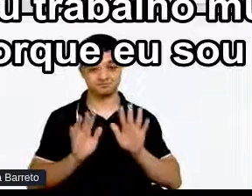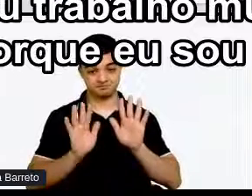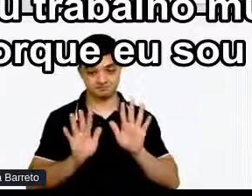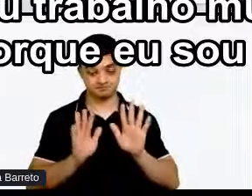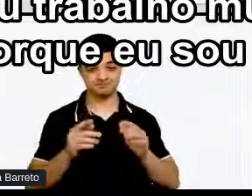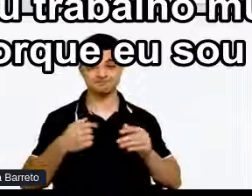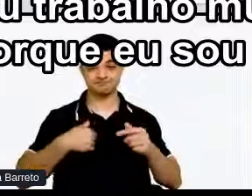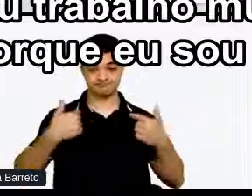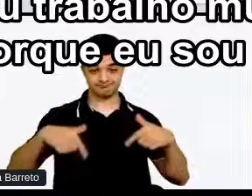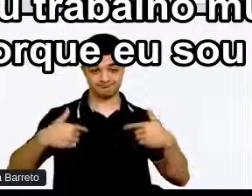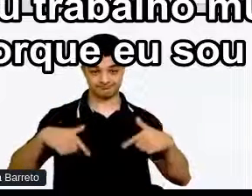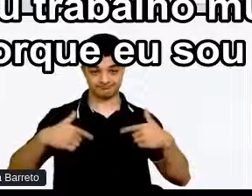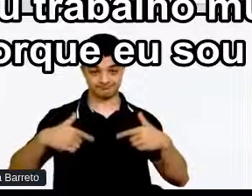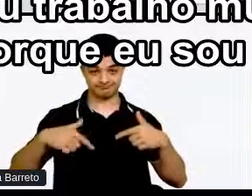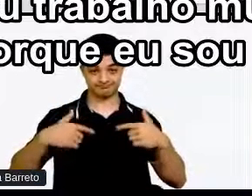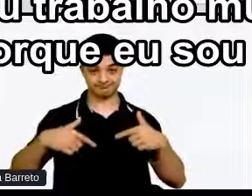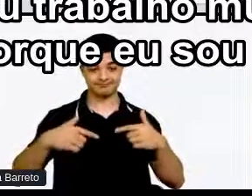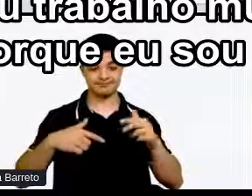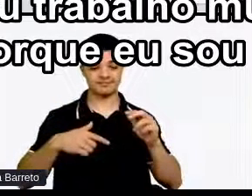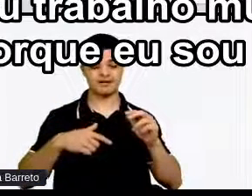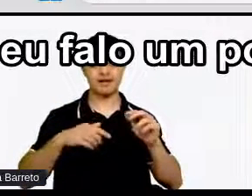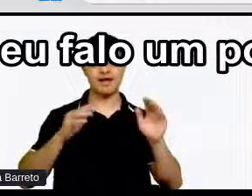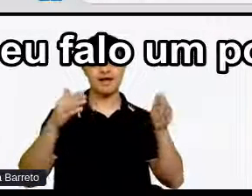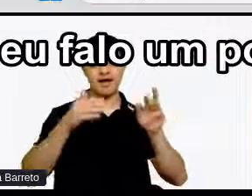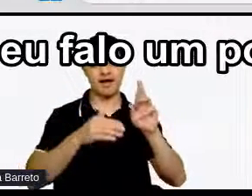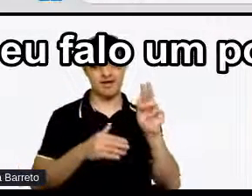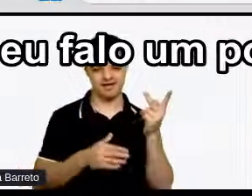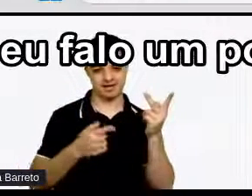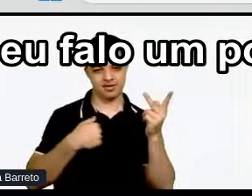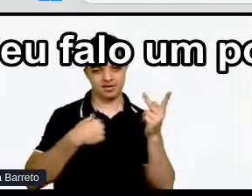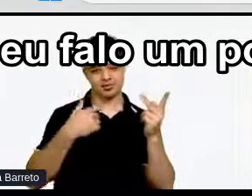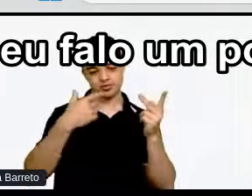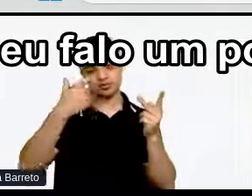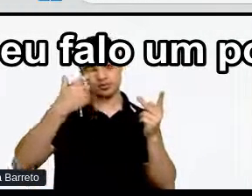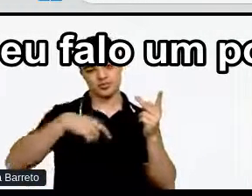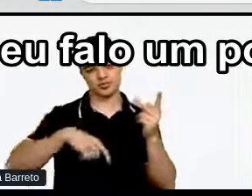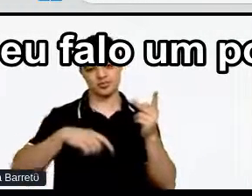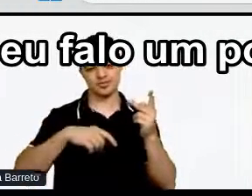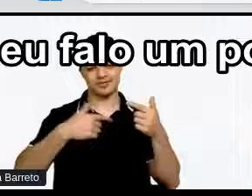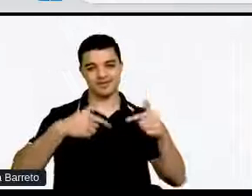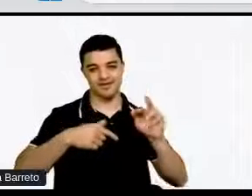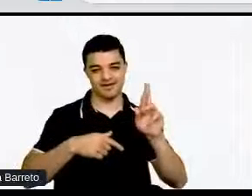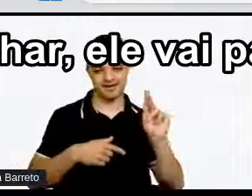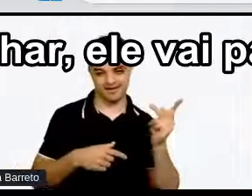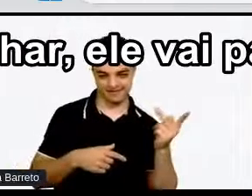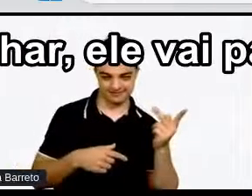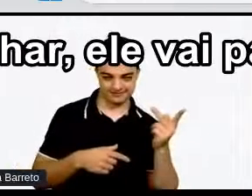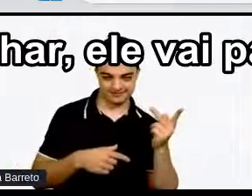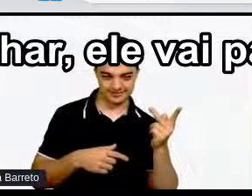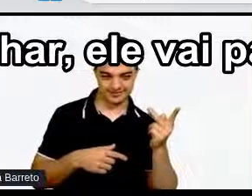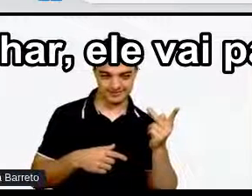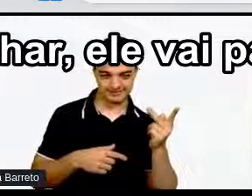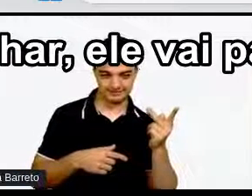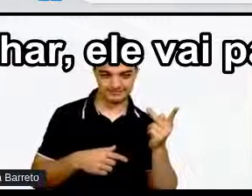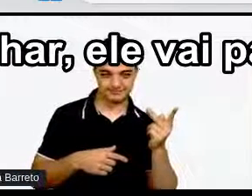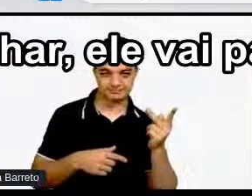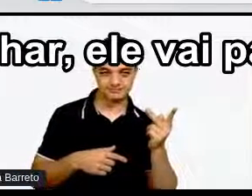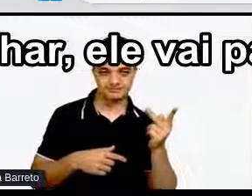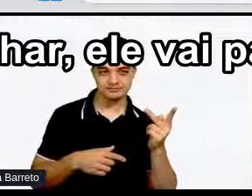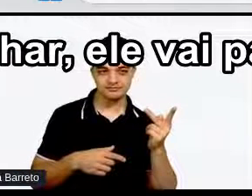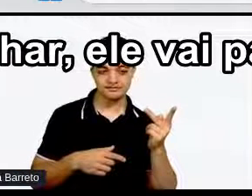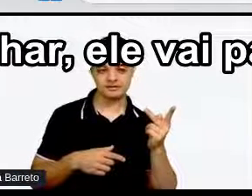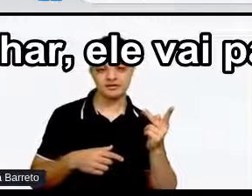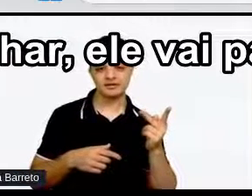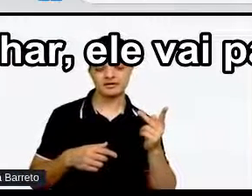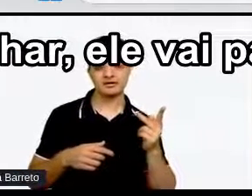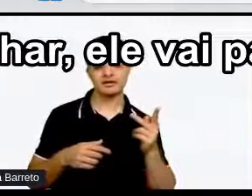trabalho muito Com a visão do RH Porque eu sou uma pessoa de RH Lá no final Eu falo um pouquinho Sobre mim Tá Então Esse olhar